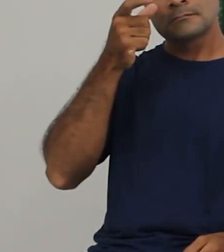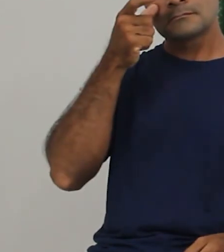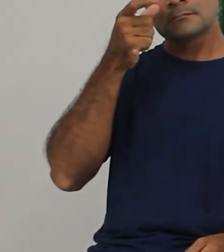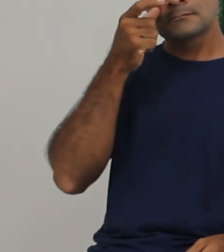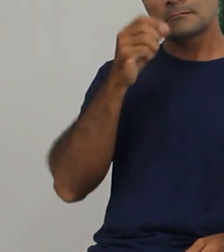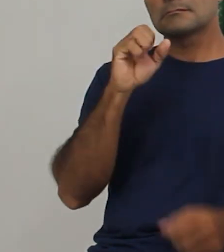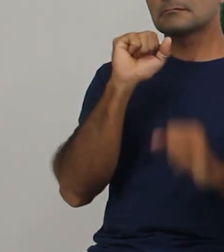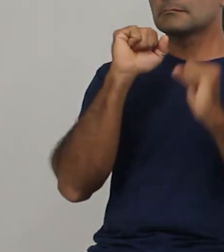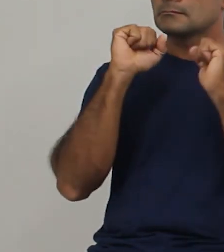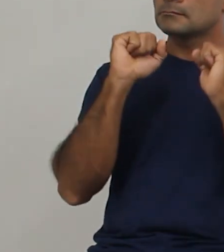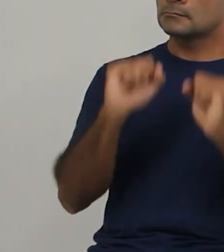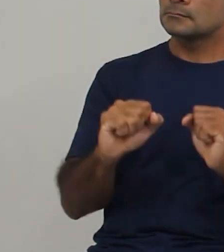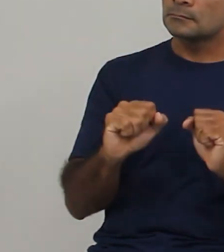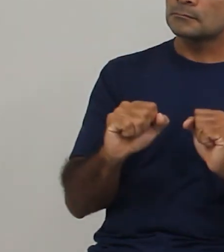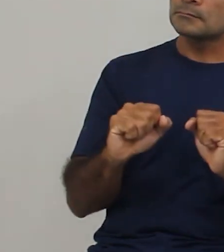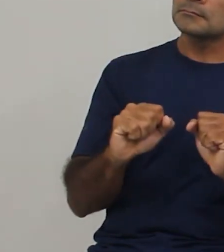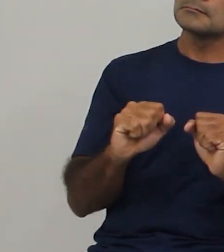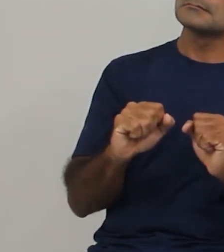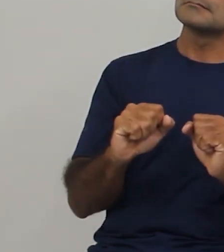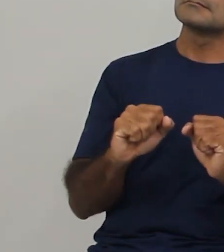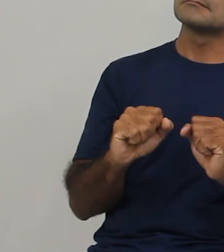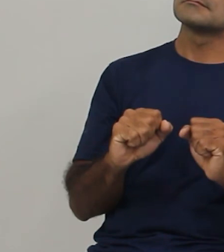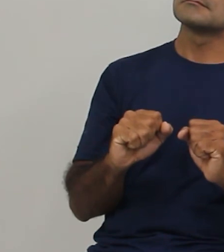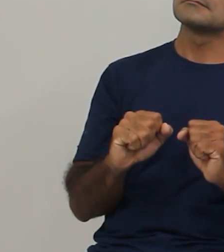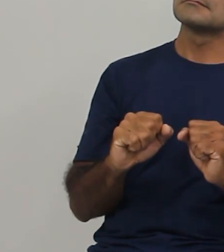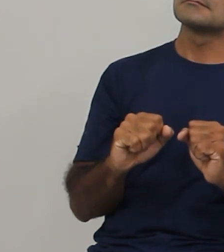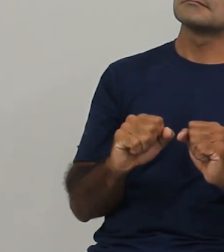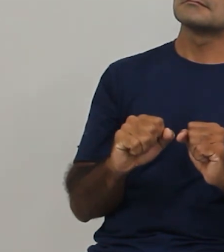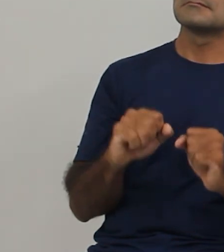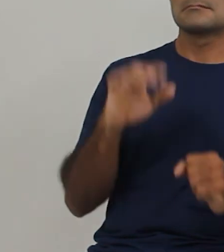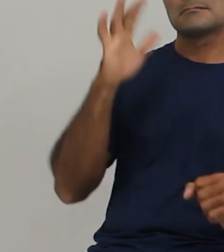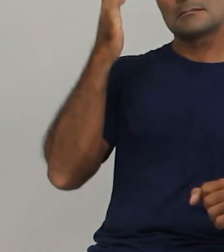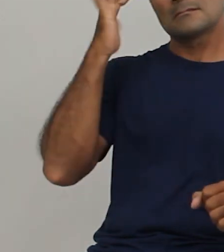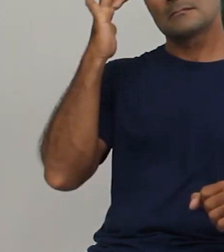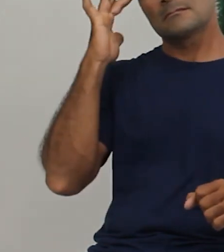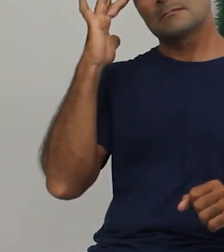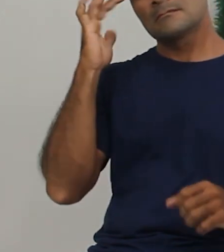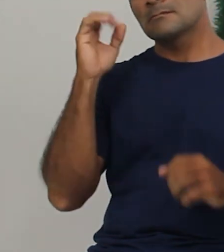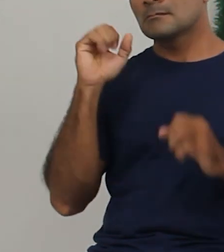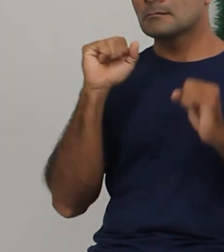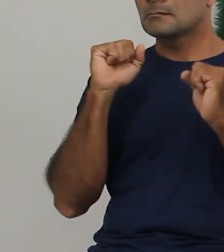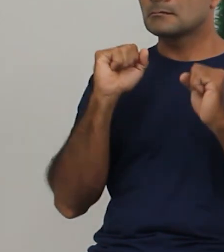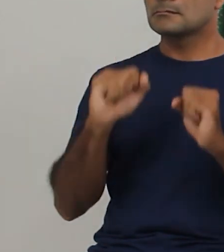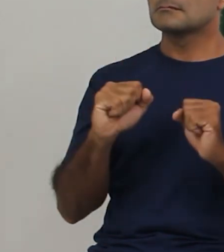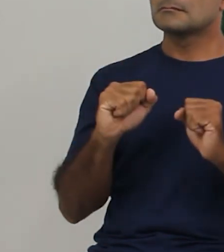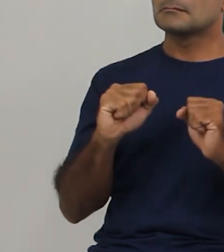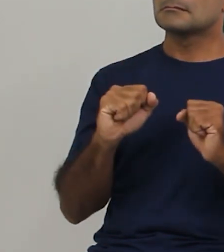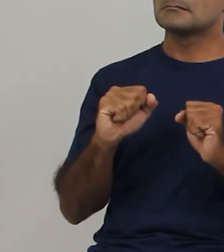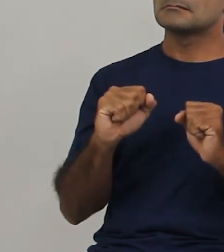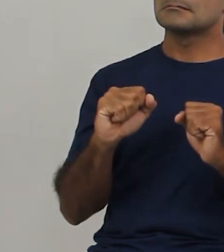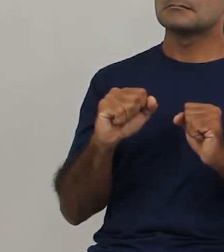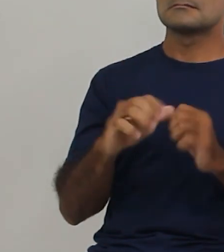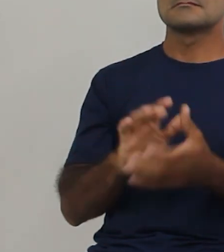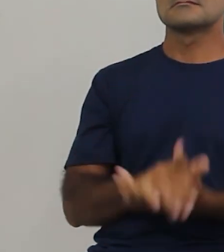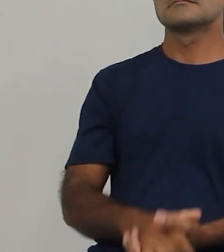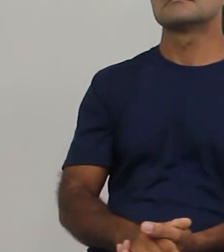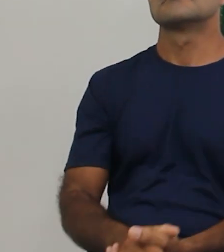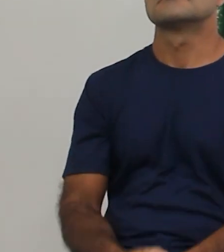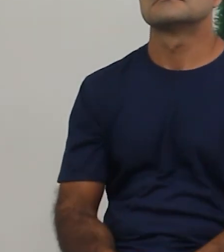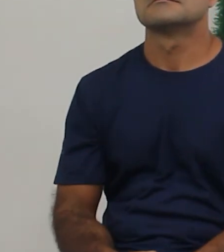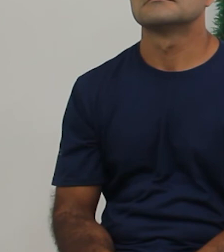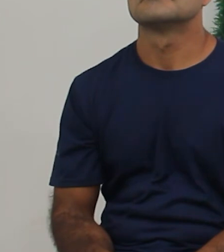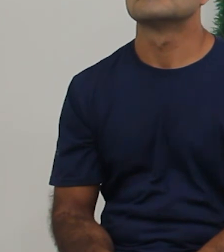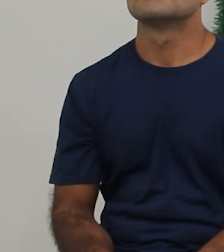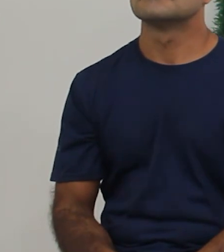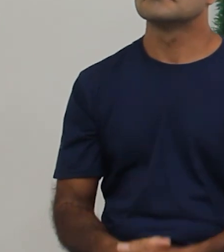provável de acontecer ou não é provável de acontecer? Me respondam agora. Agora, é